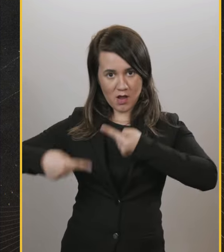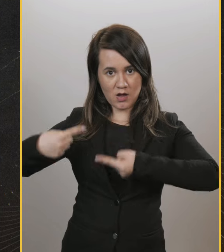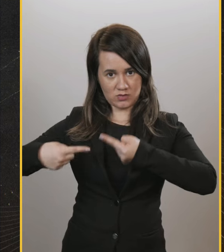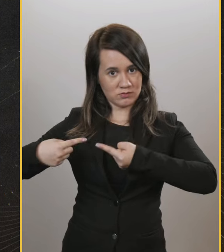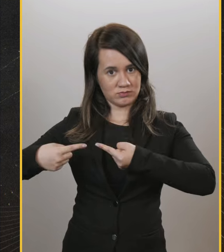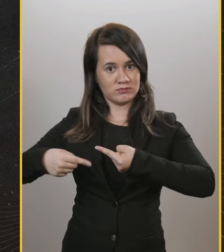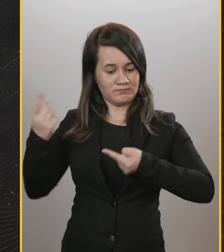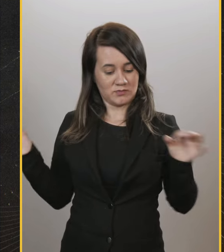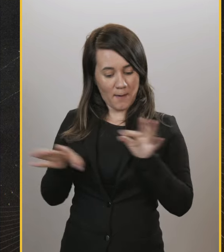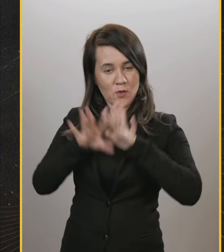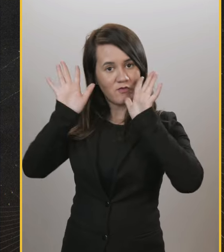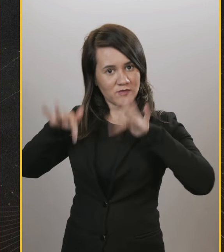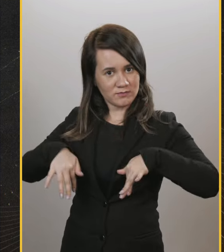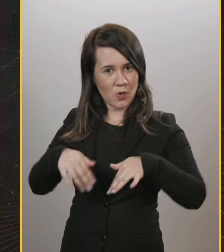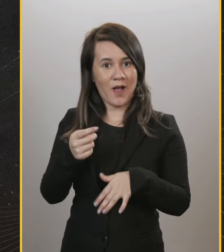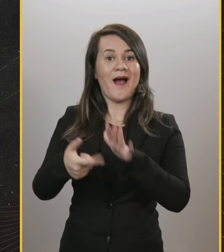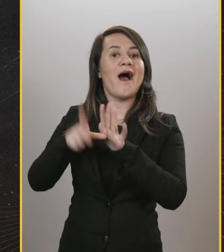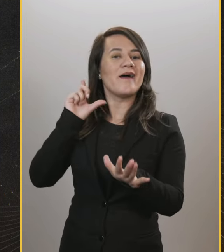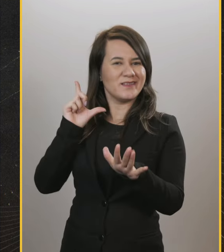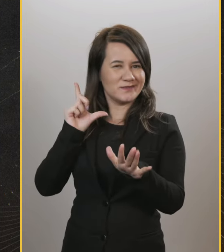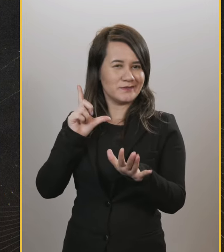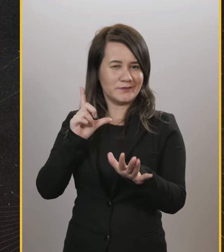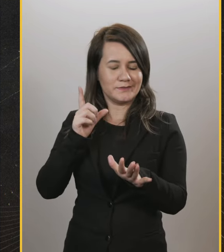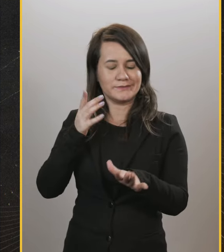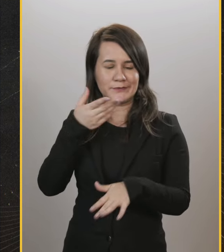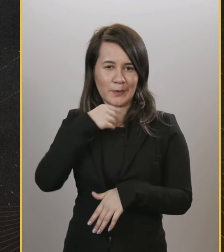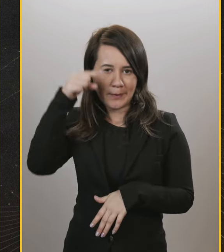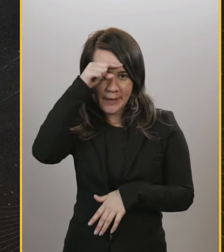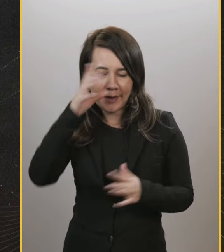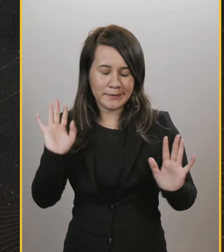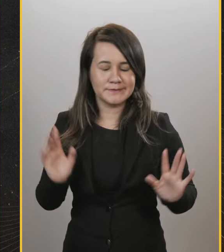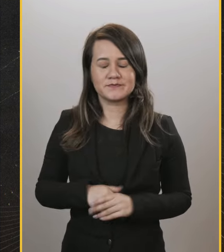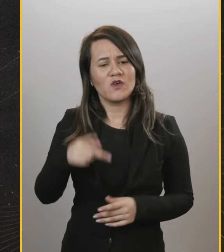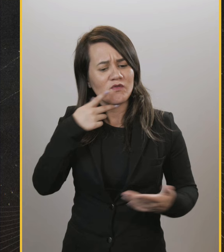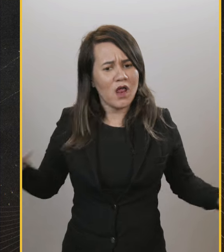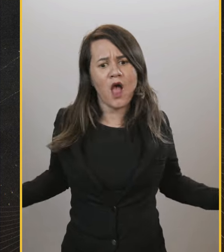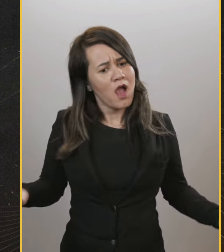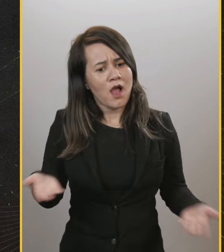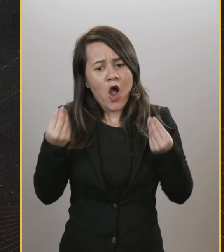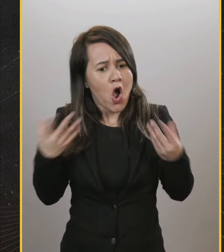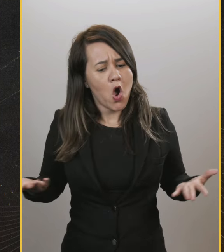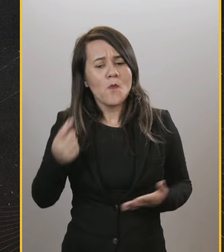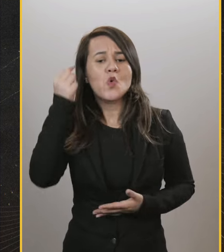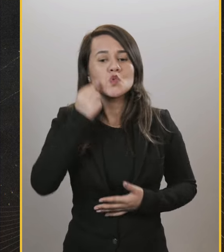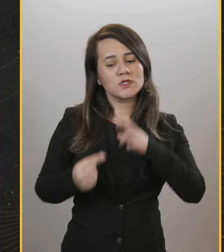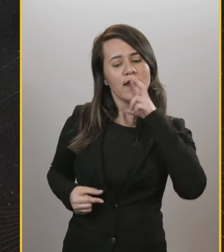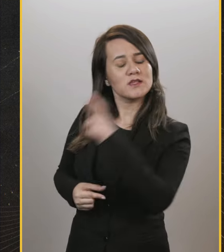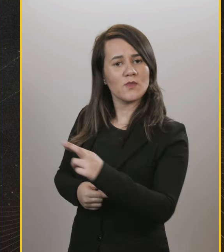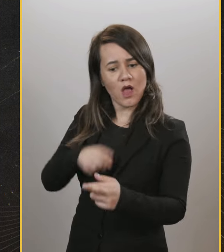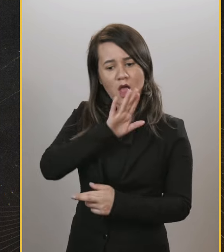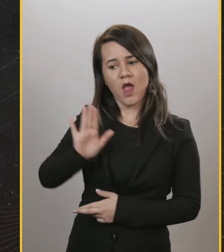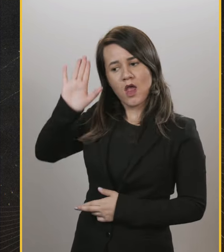Porque saiu o debate, e aí terminou o debate, quase terminou, né? Antes do showzinho do Pablo. Eu, caralho, tipo, o